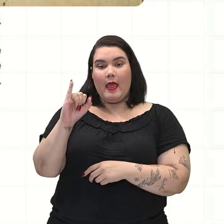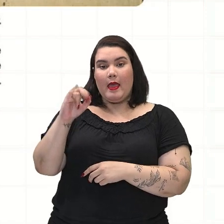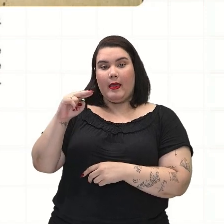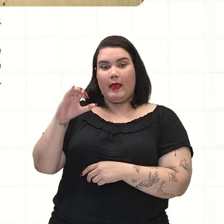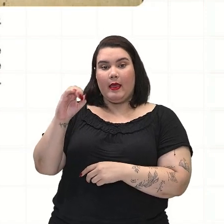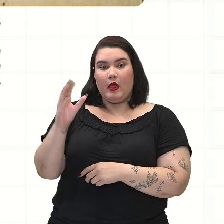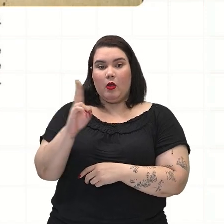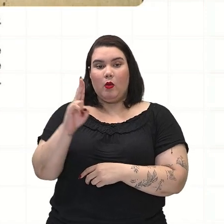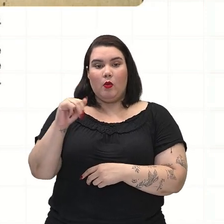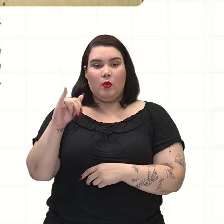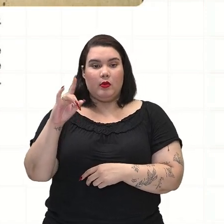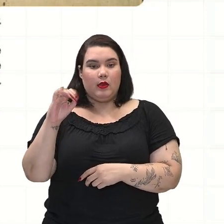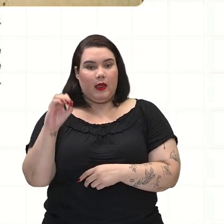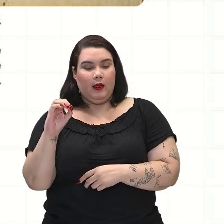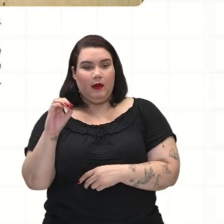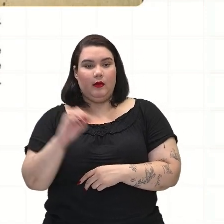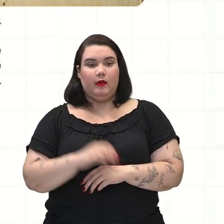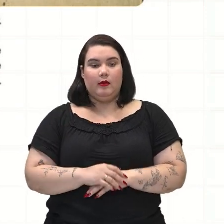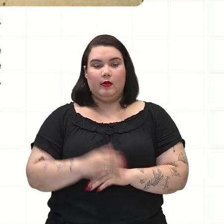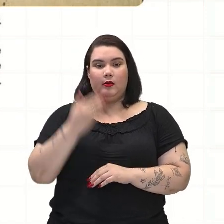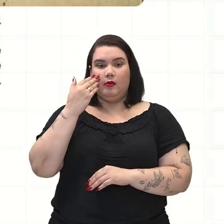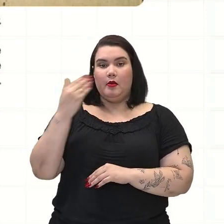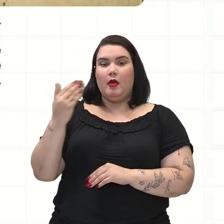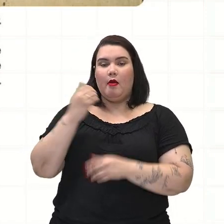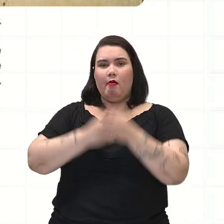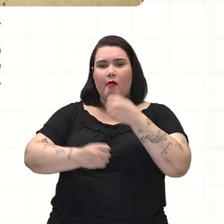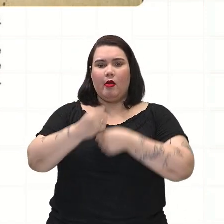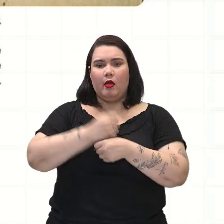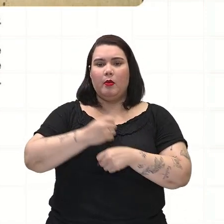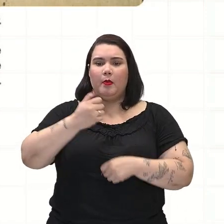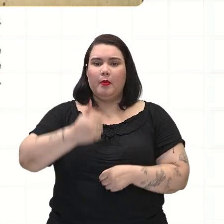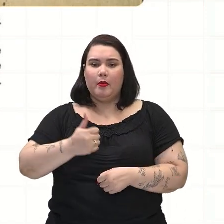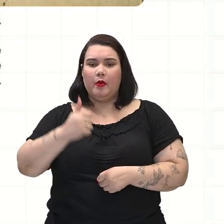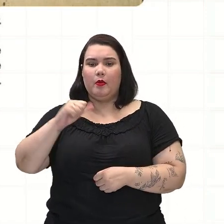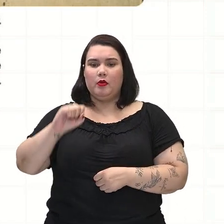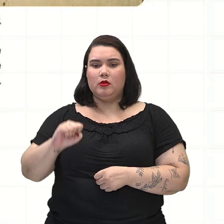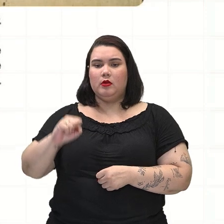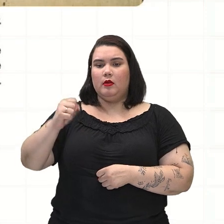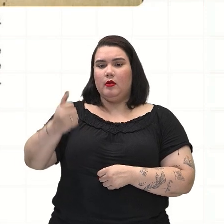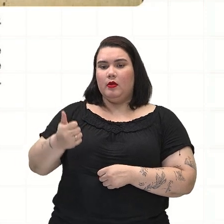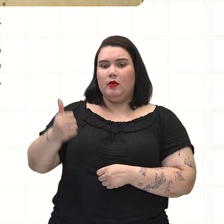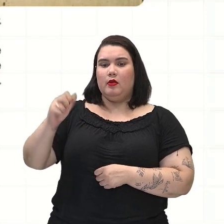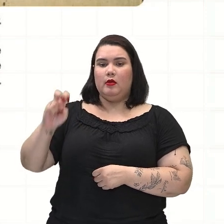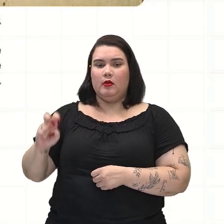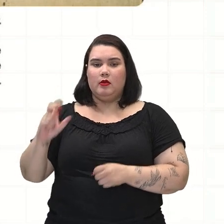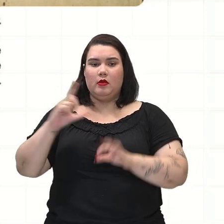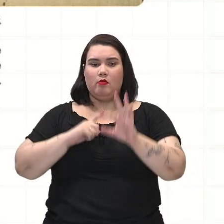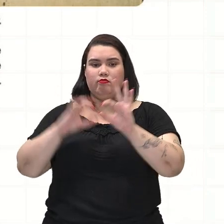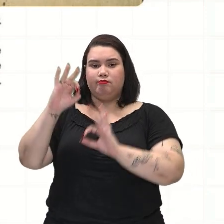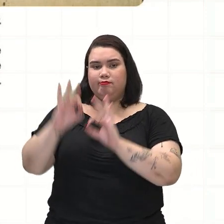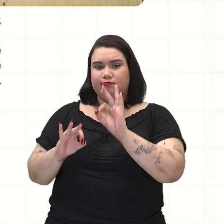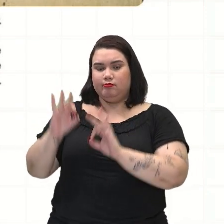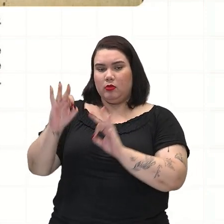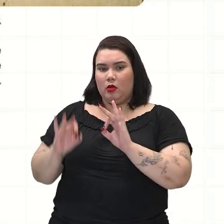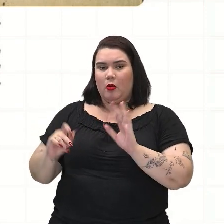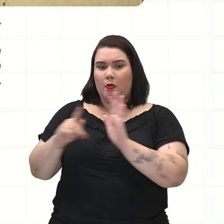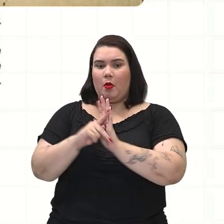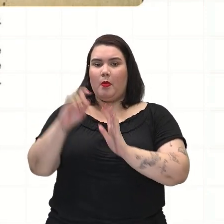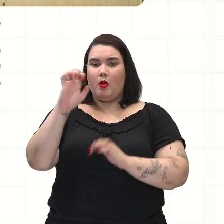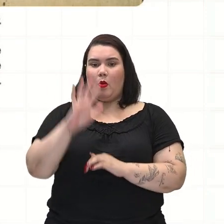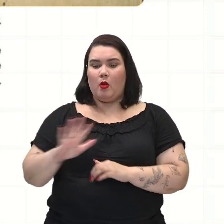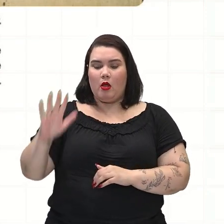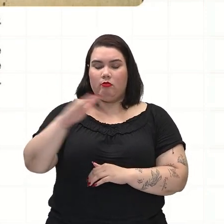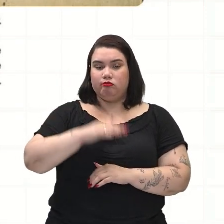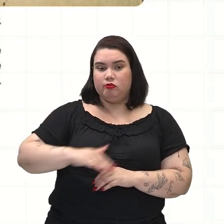em 1815 ocorreu a reorganização do espaço territorial europeu